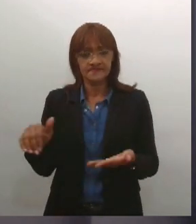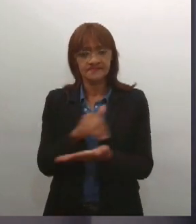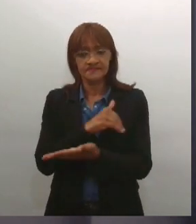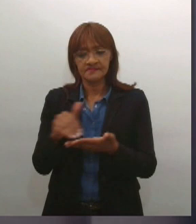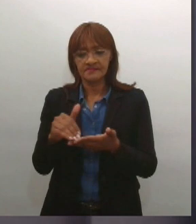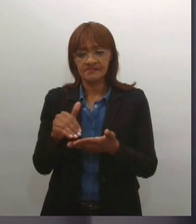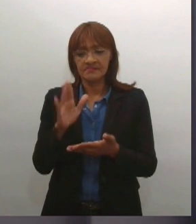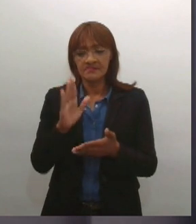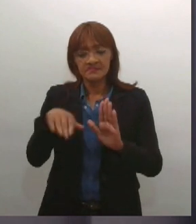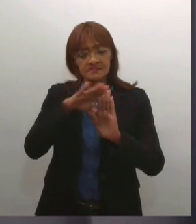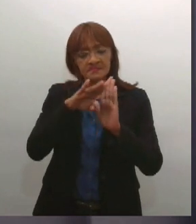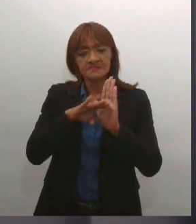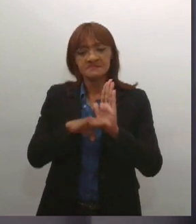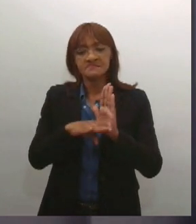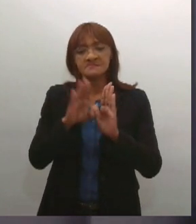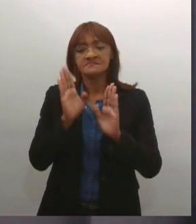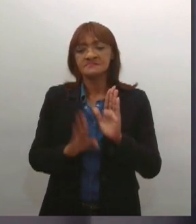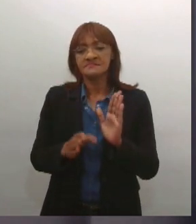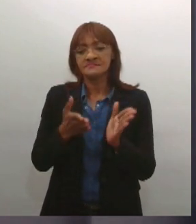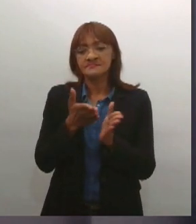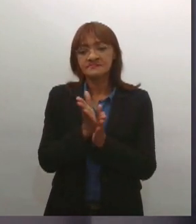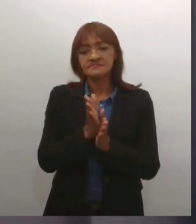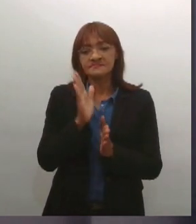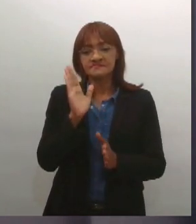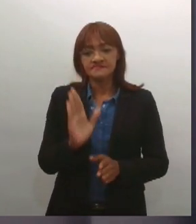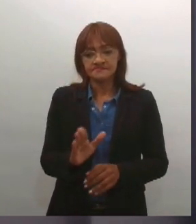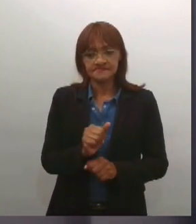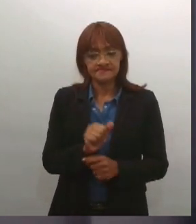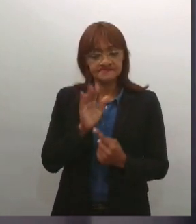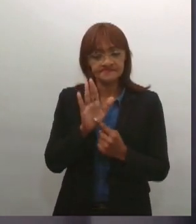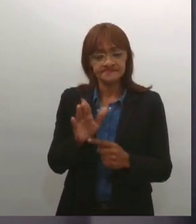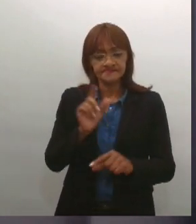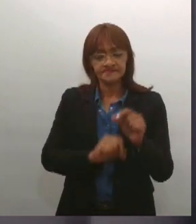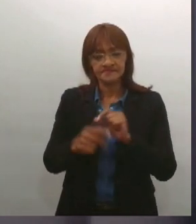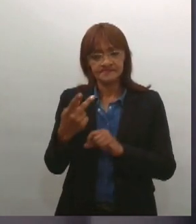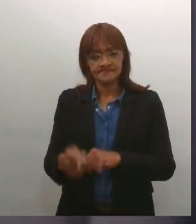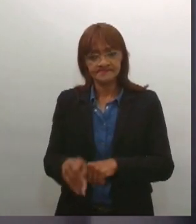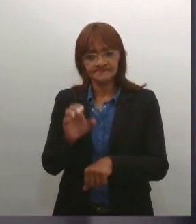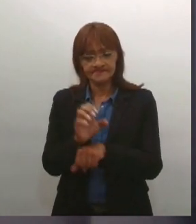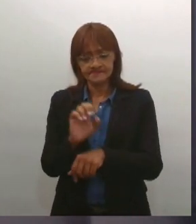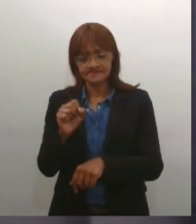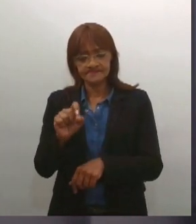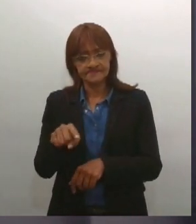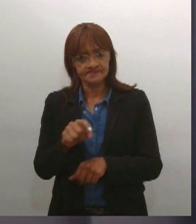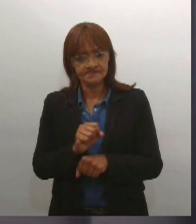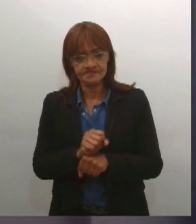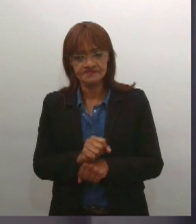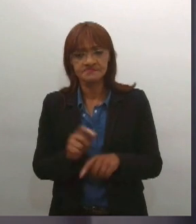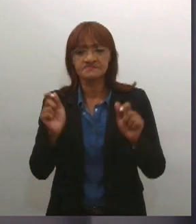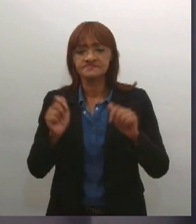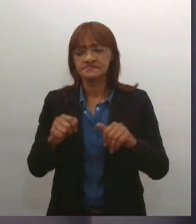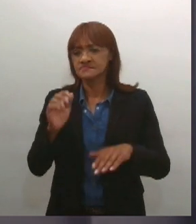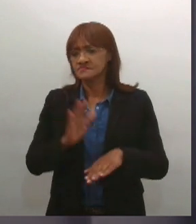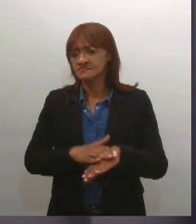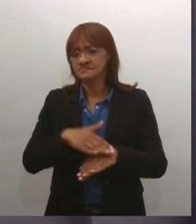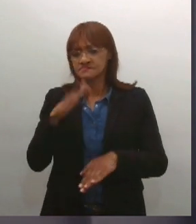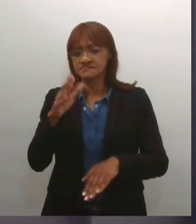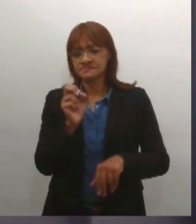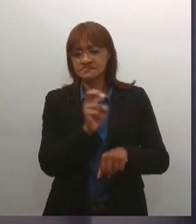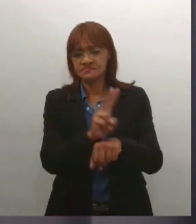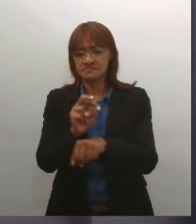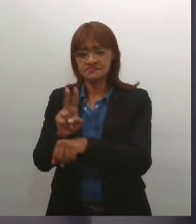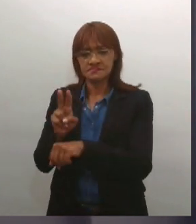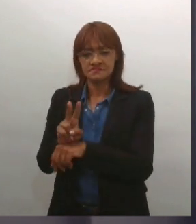Orçamento e Inovação, CEPLAN, apontam que o estado de Sergipe foi proporcionalmente o que mais gerou empregos formais entre os